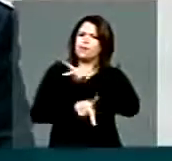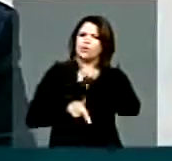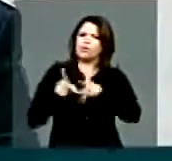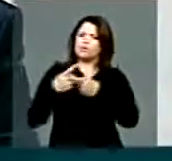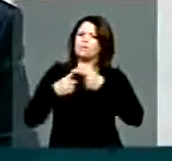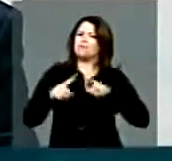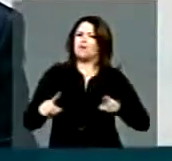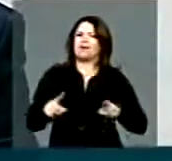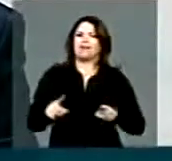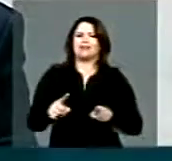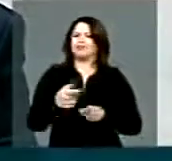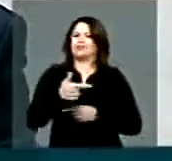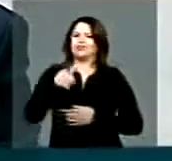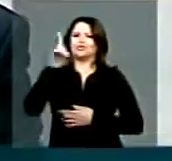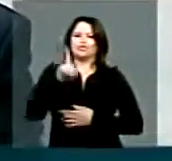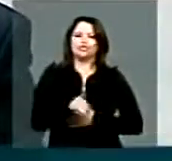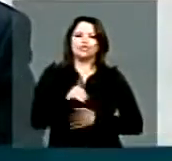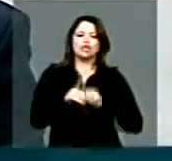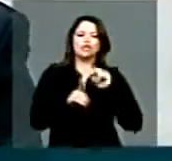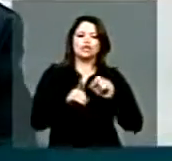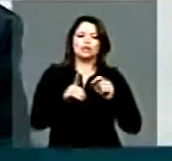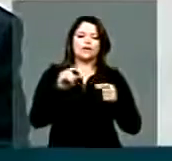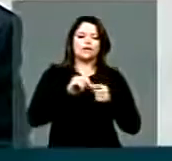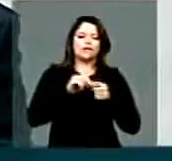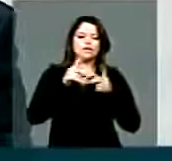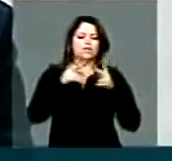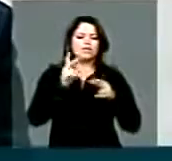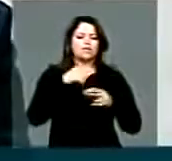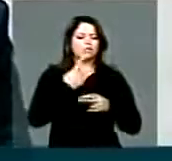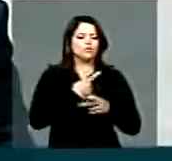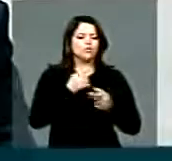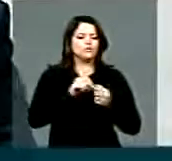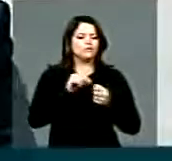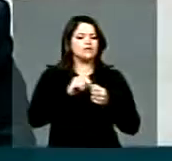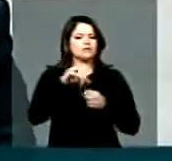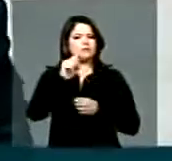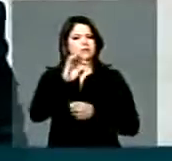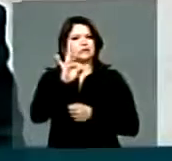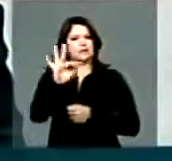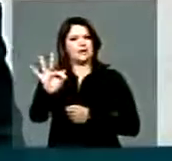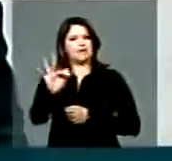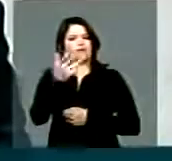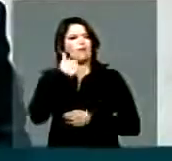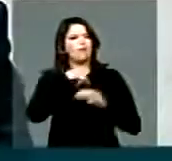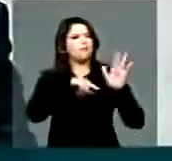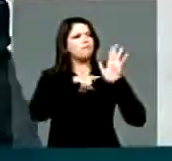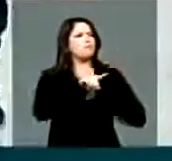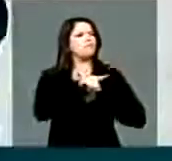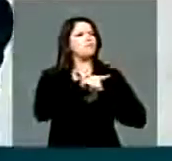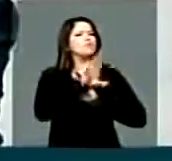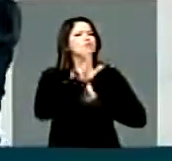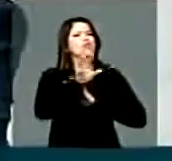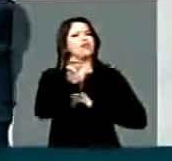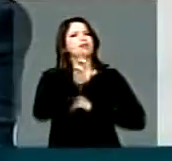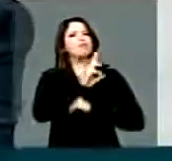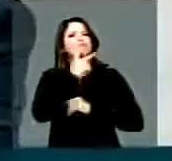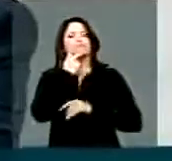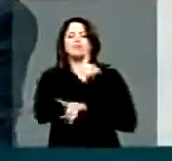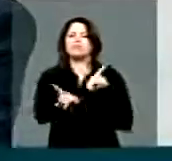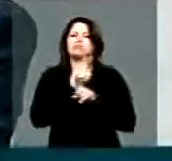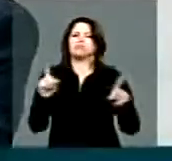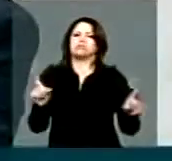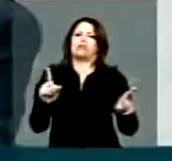que não tem o direito é de fazer, como nós fizemos com o Supremo, perguntamos e eles diziam, não,